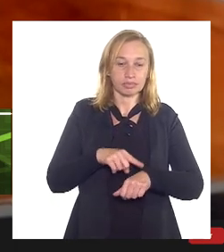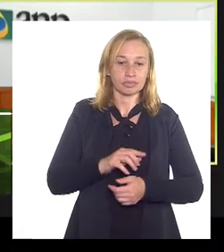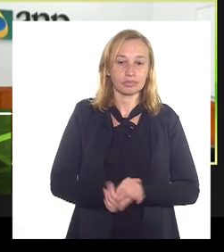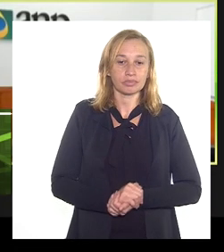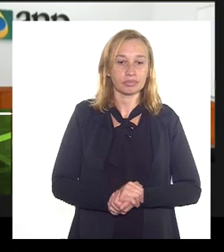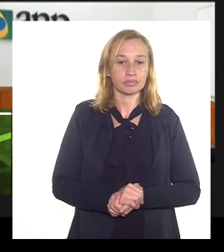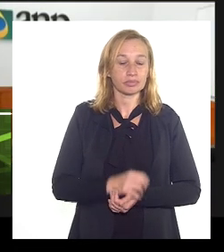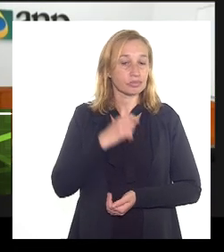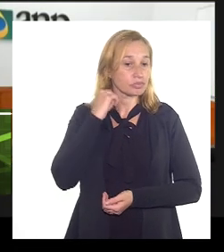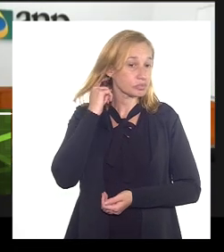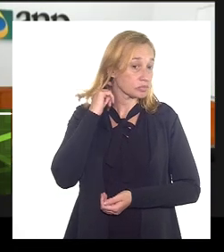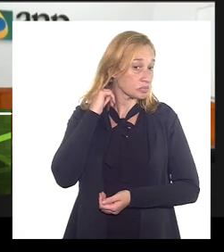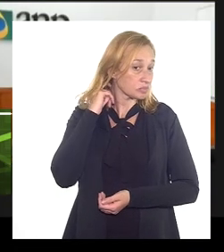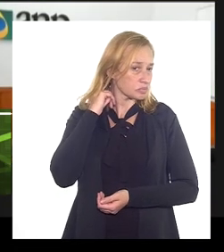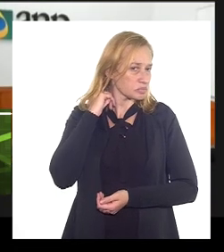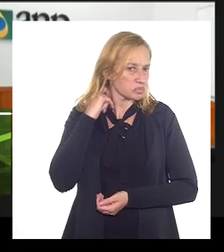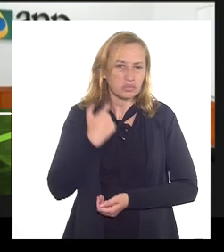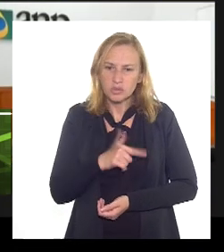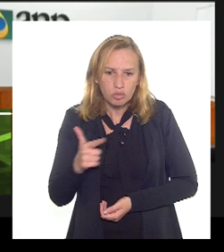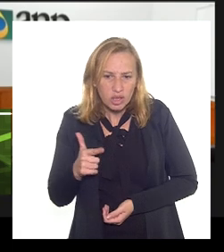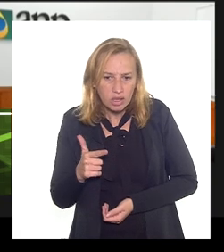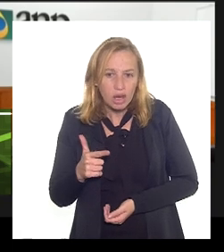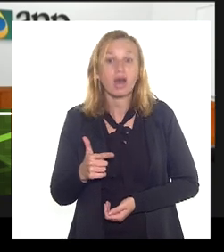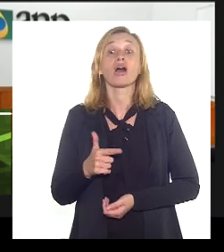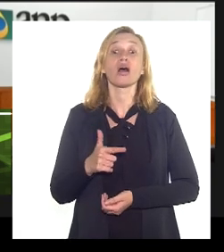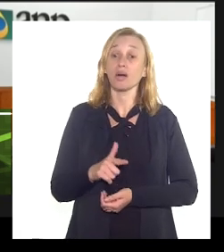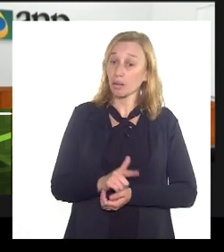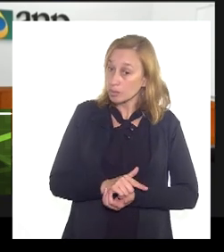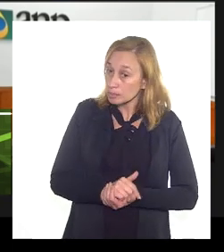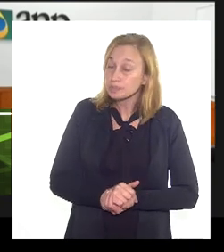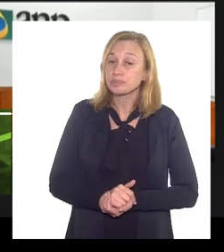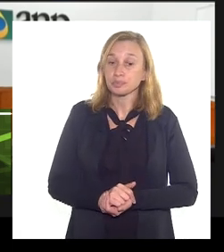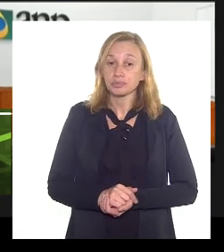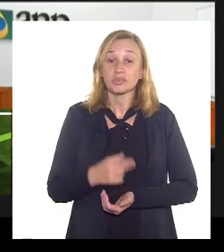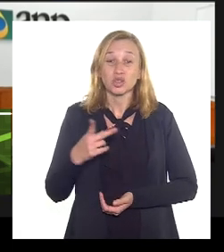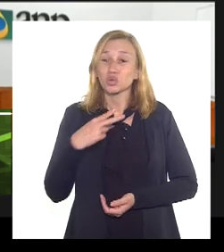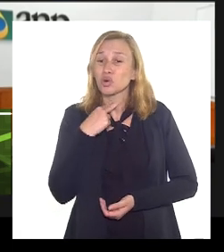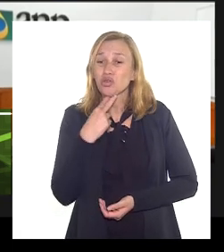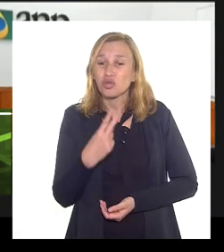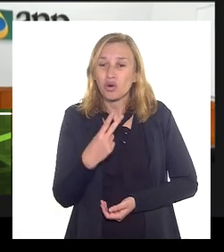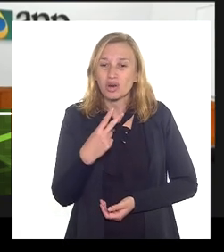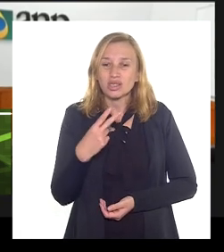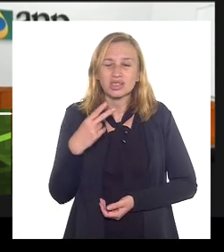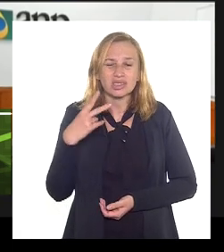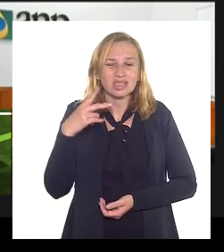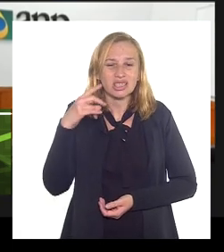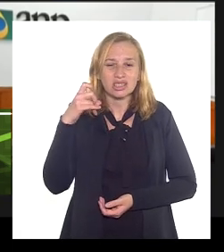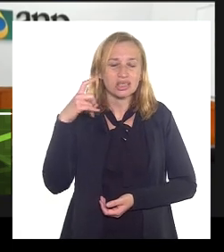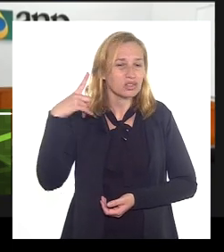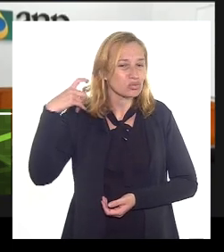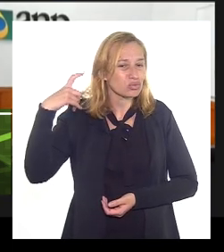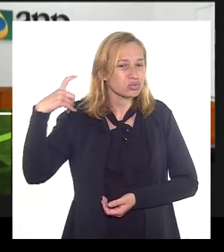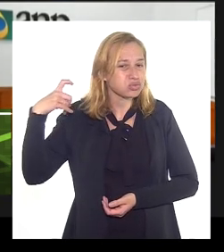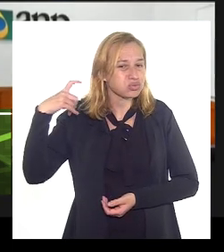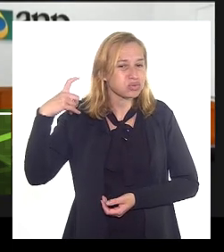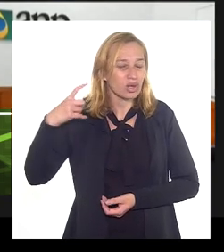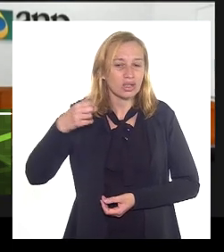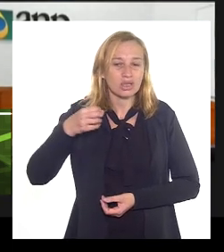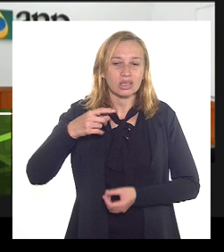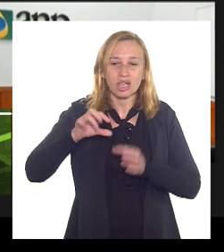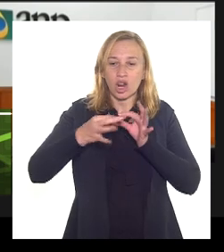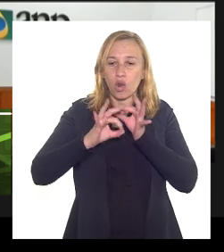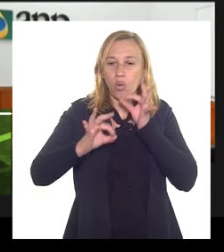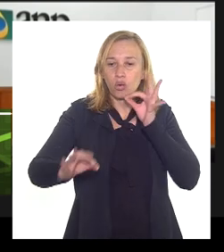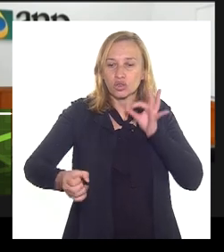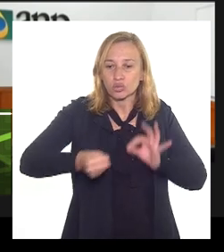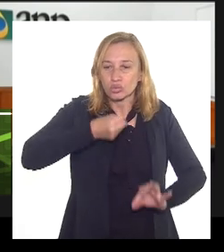não tem não tem é que a a sua voz não sai muito bem porque só está muito longe do microfone